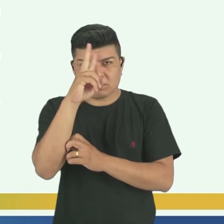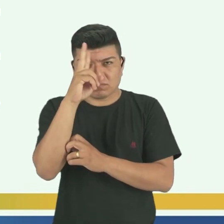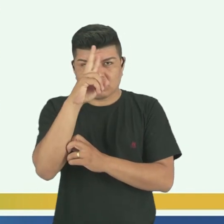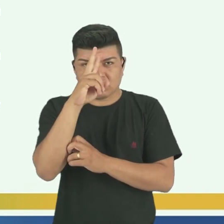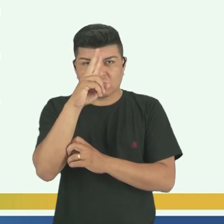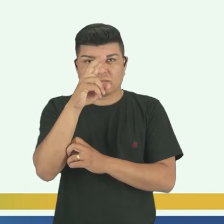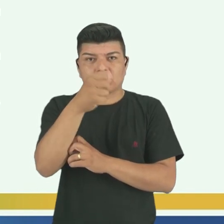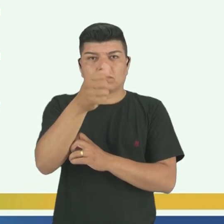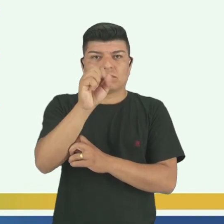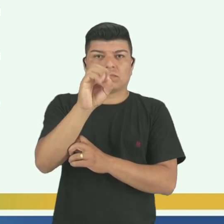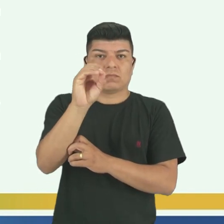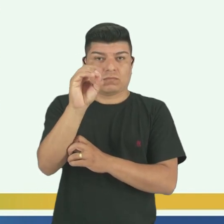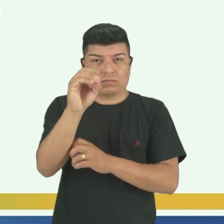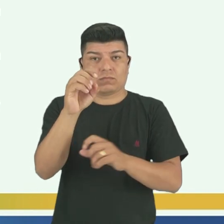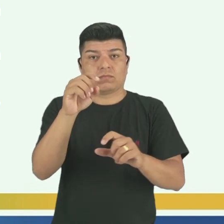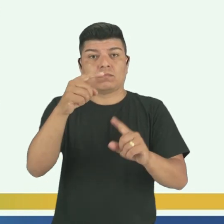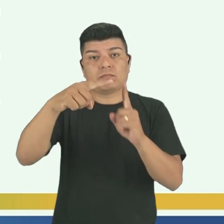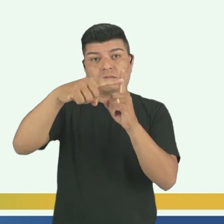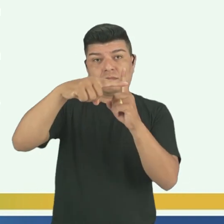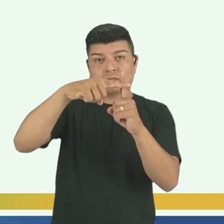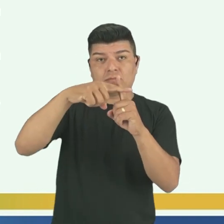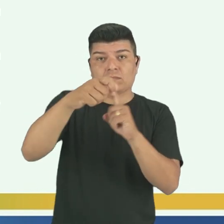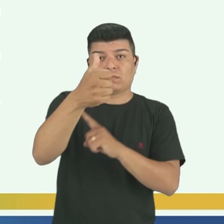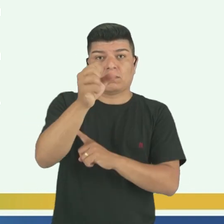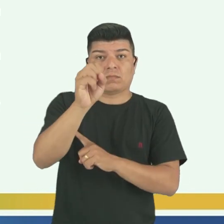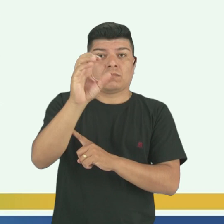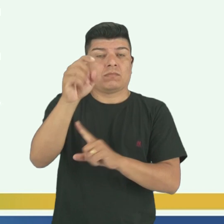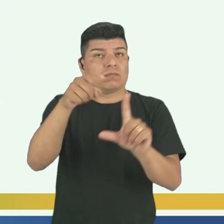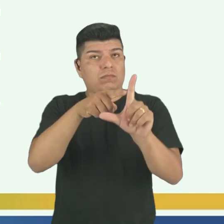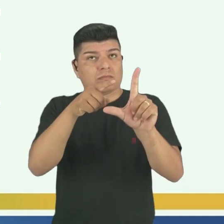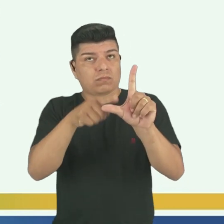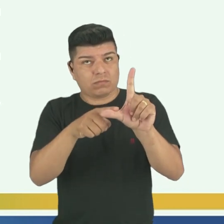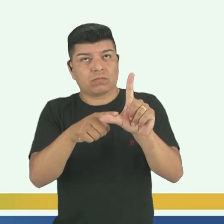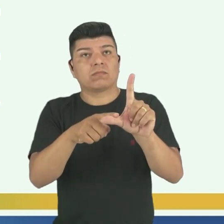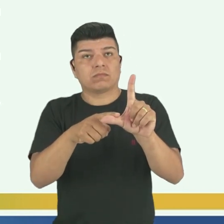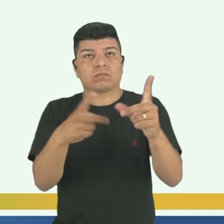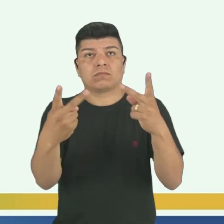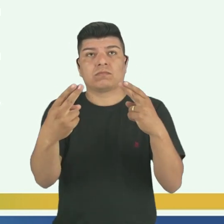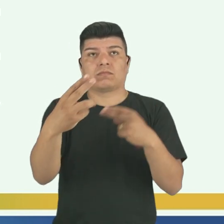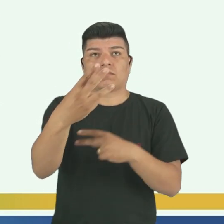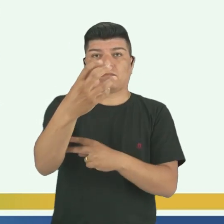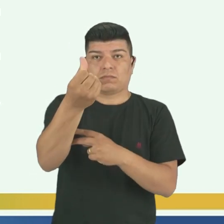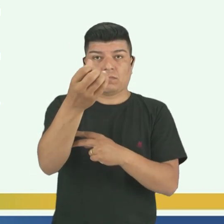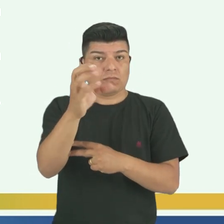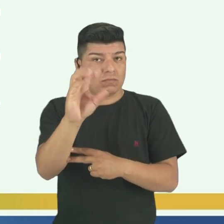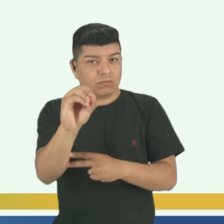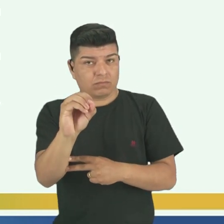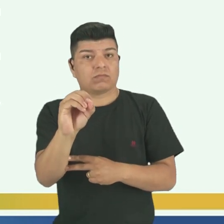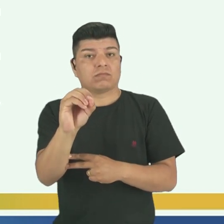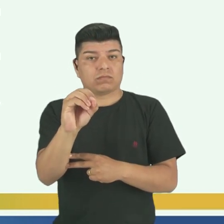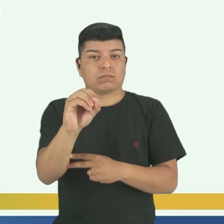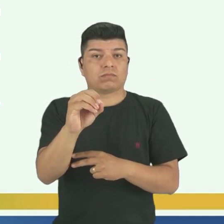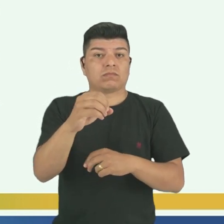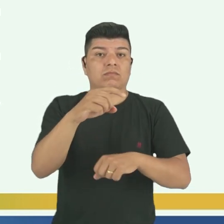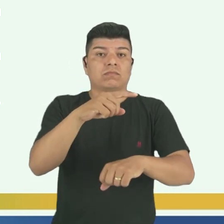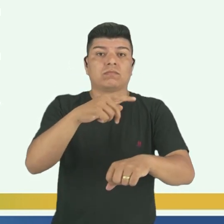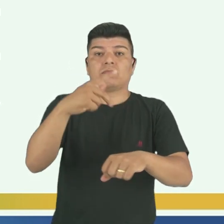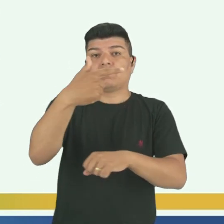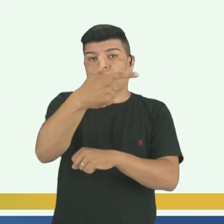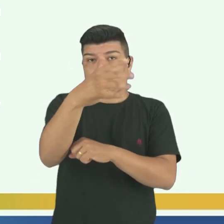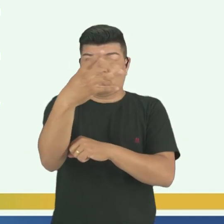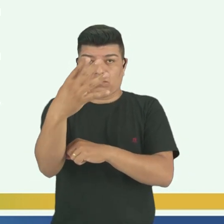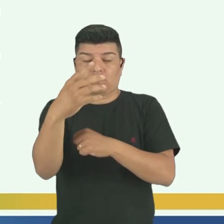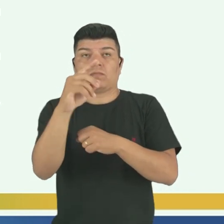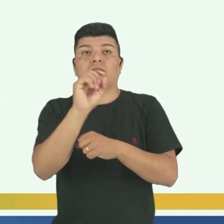180 graus mais 180, tá? 360 graus de circunferência terrestre em 24 partes.